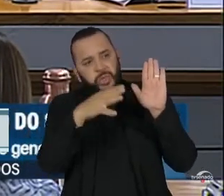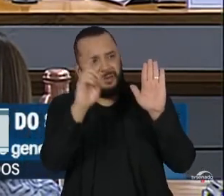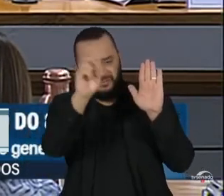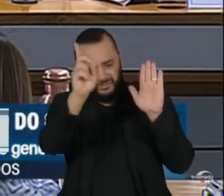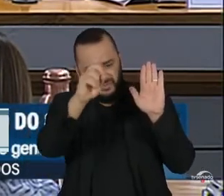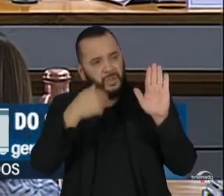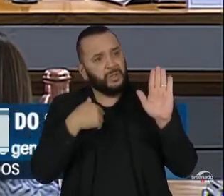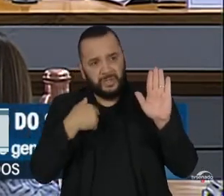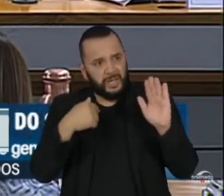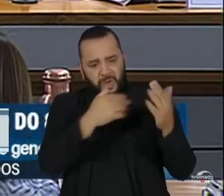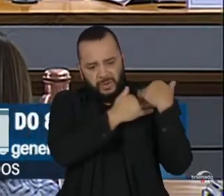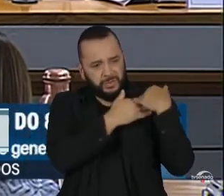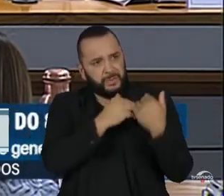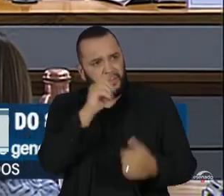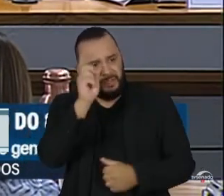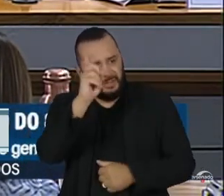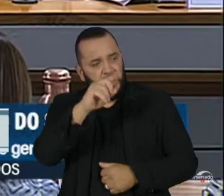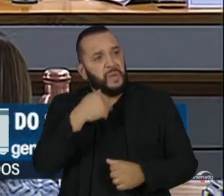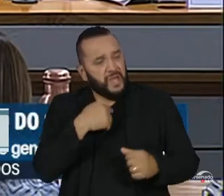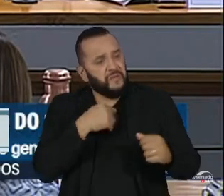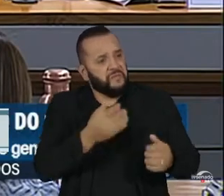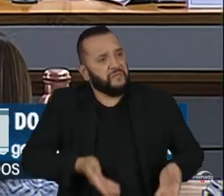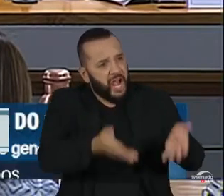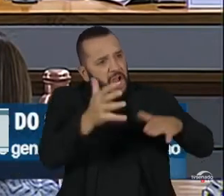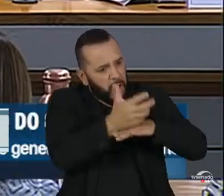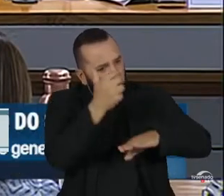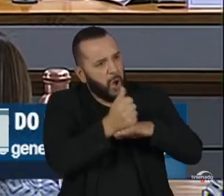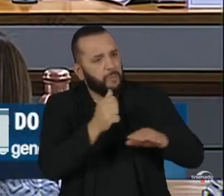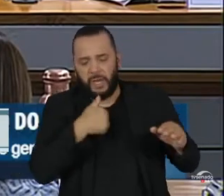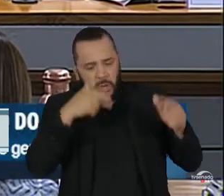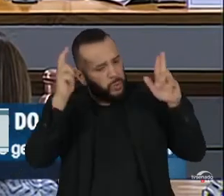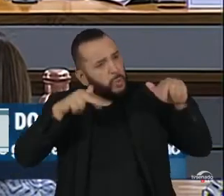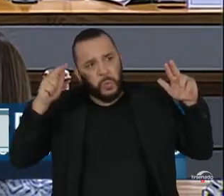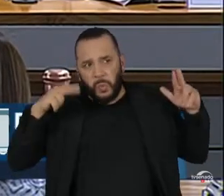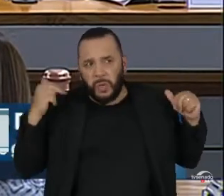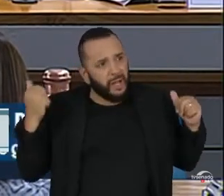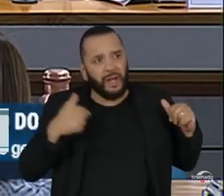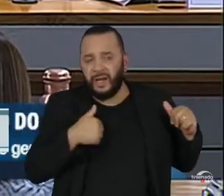não era a minha missão isso, convencer o presidente de sair das quatro linhas, pelo contrário. Obrigado. Obrigado.